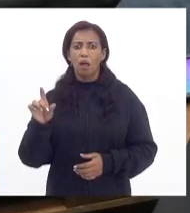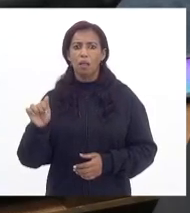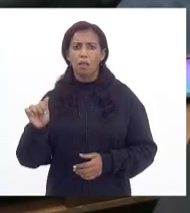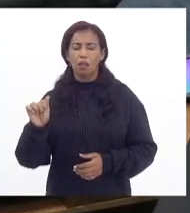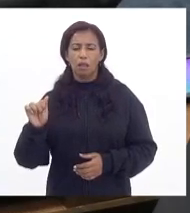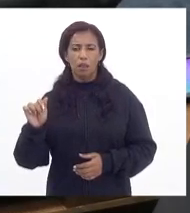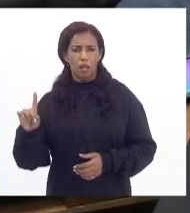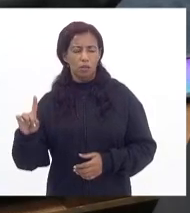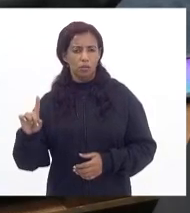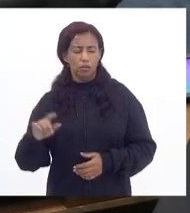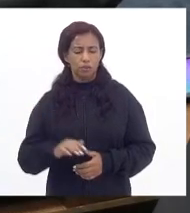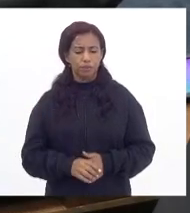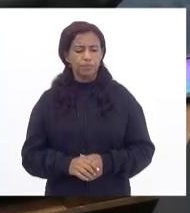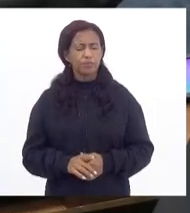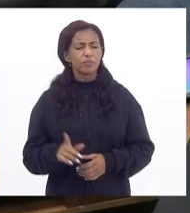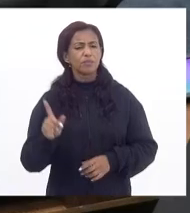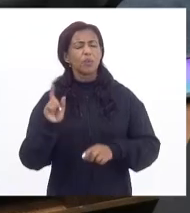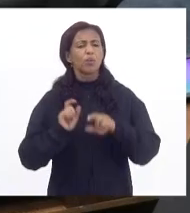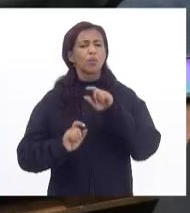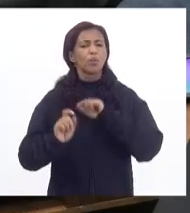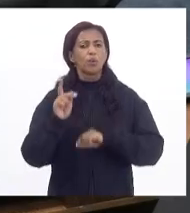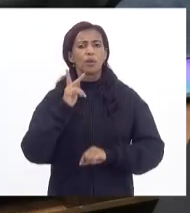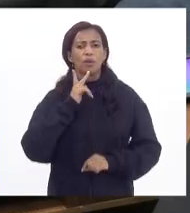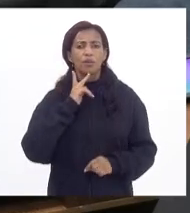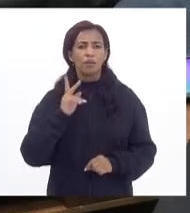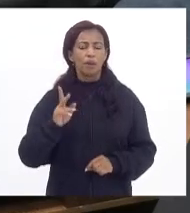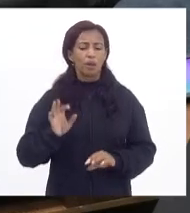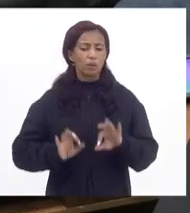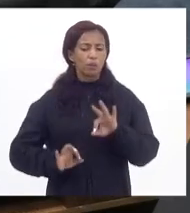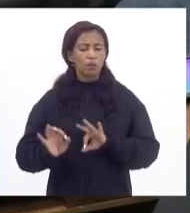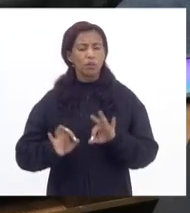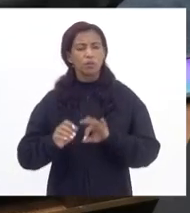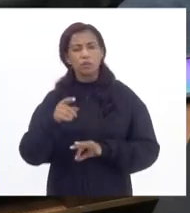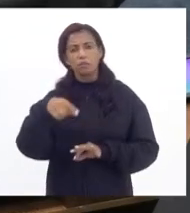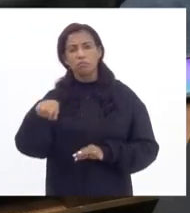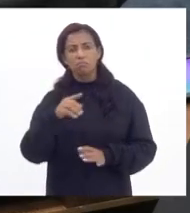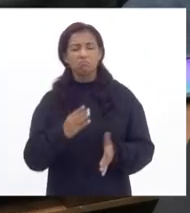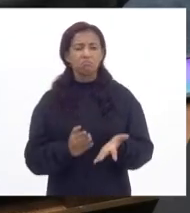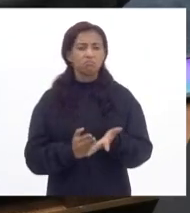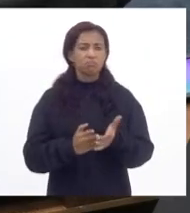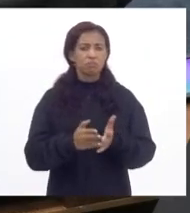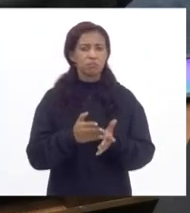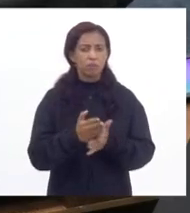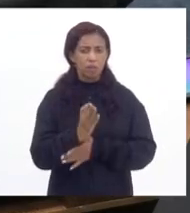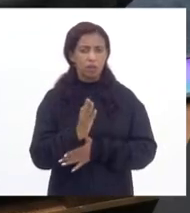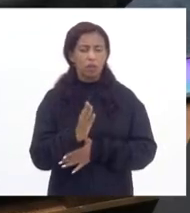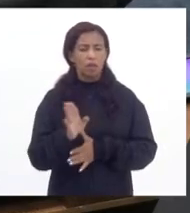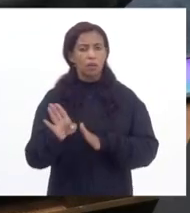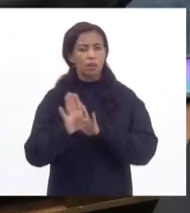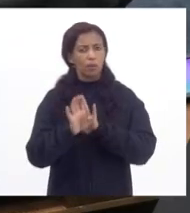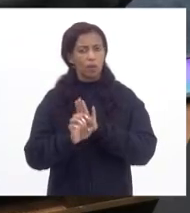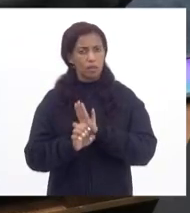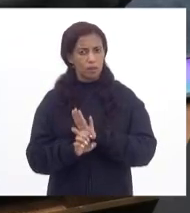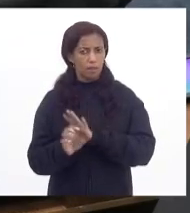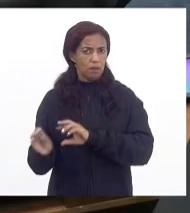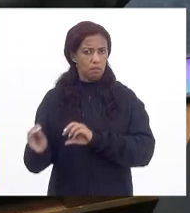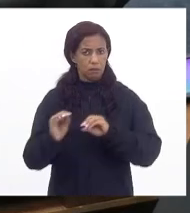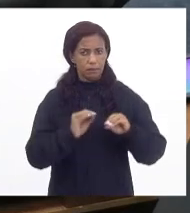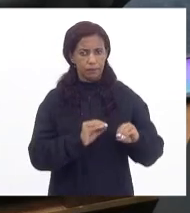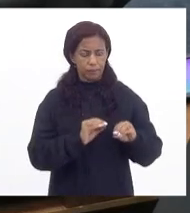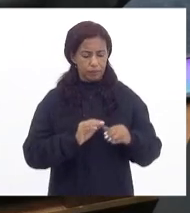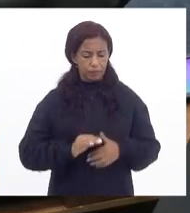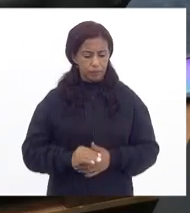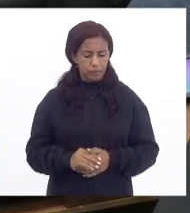o que diz o projeto de lei que a Assembleia acabou de aprovar e, com as emendas, vai autógrafo?